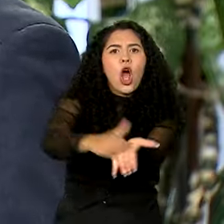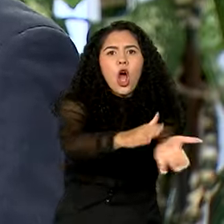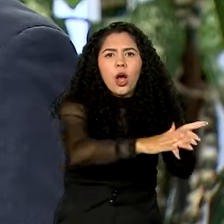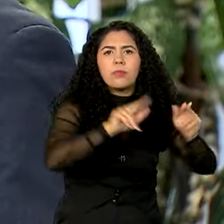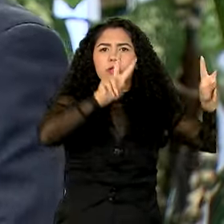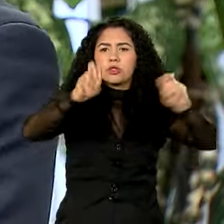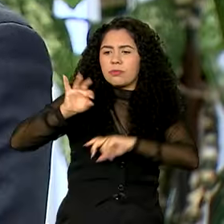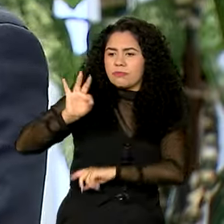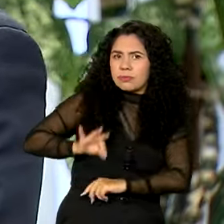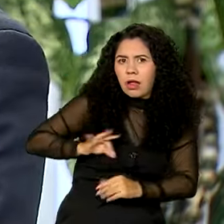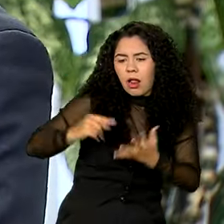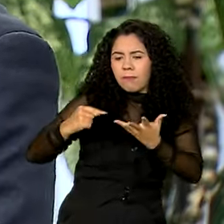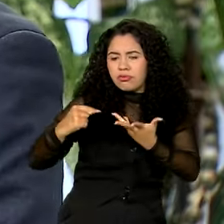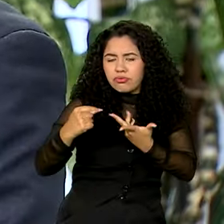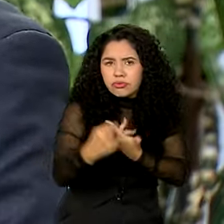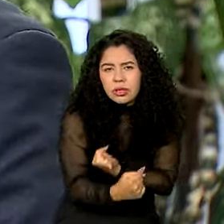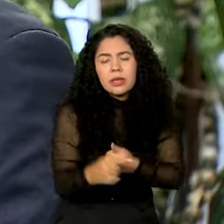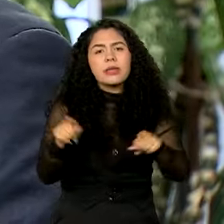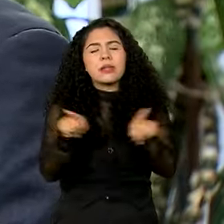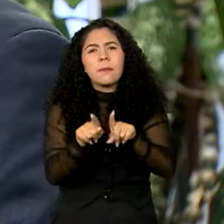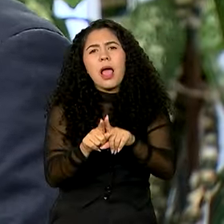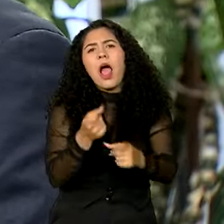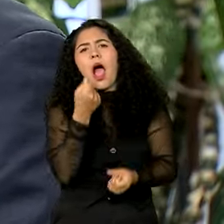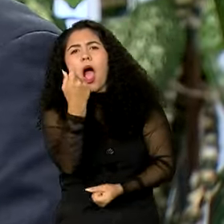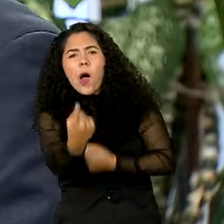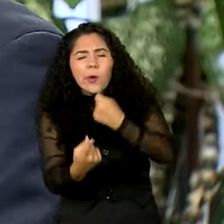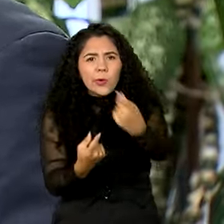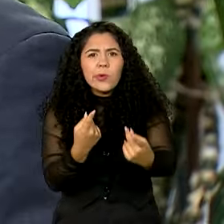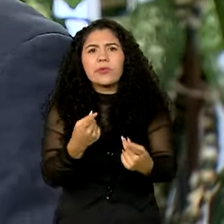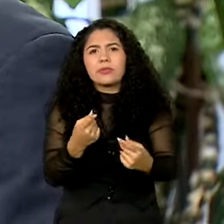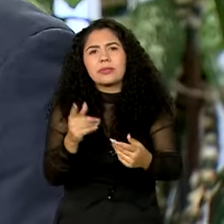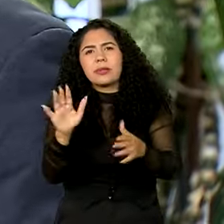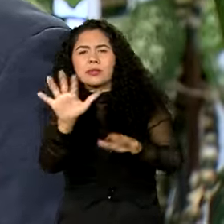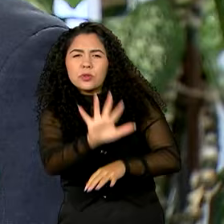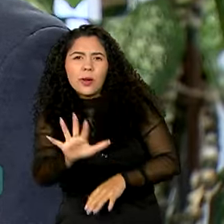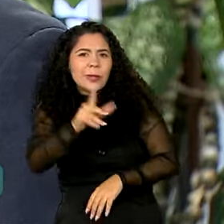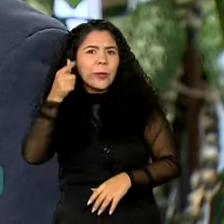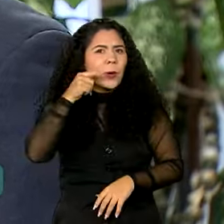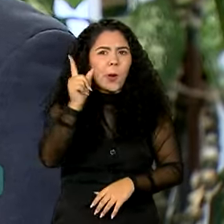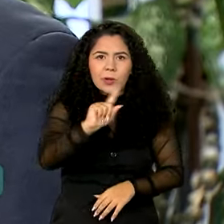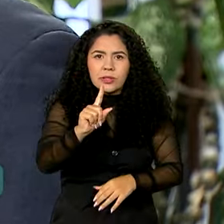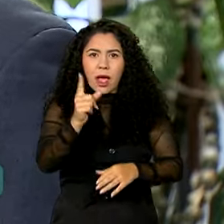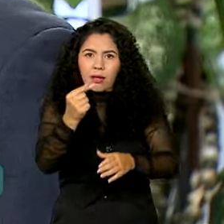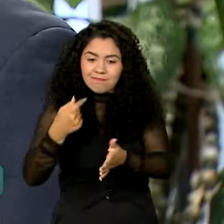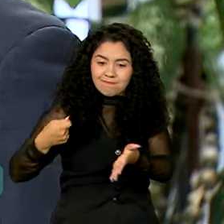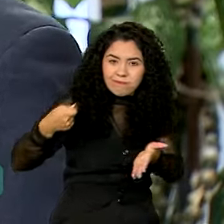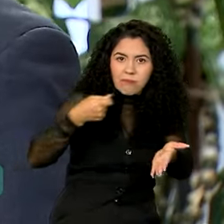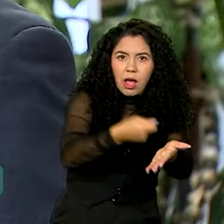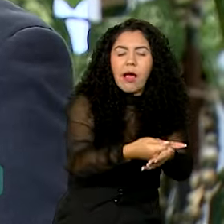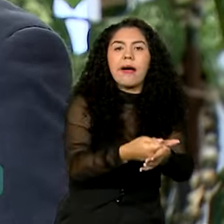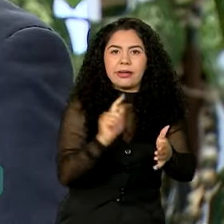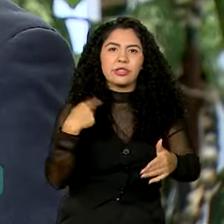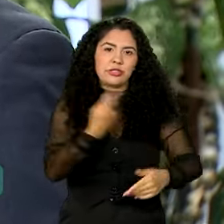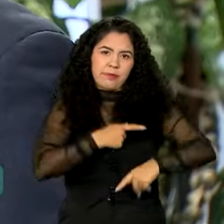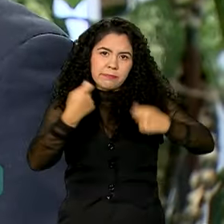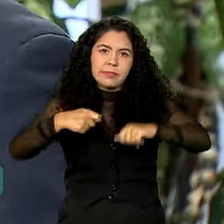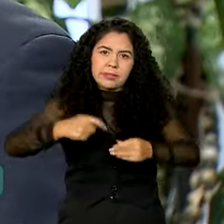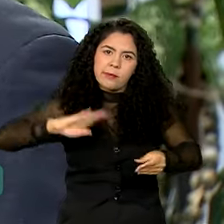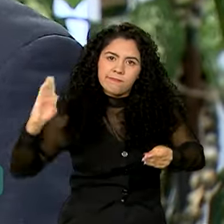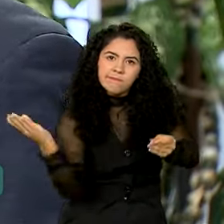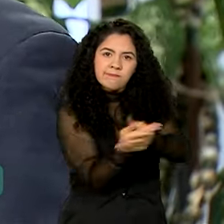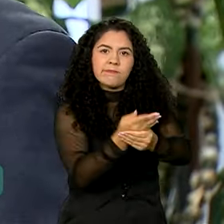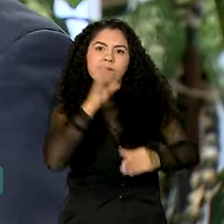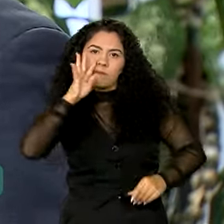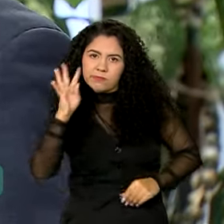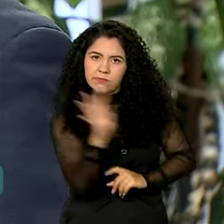Em alguns casos, eventualmente, não conseguindo o pagamento nesse ciclo operacional, eventualmente a gente vai ter judicialização para